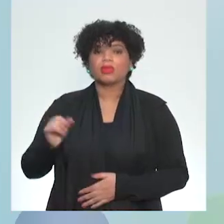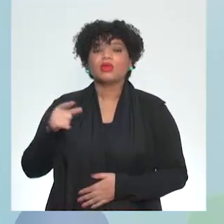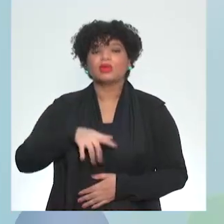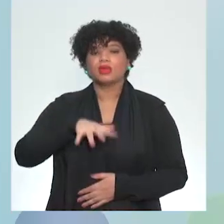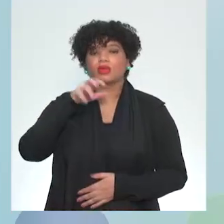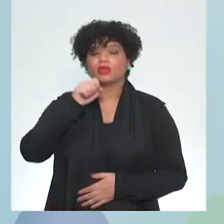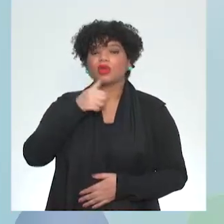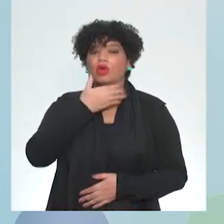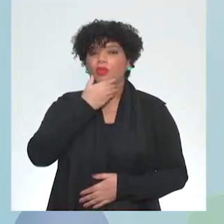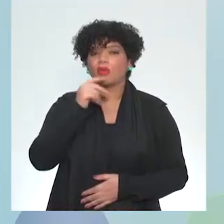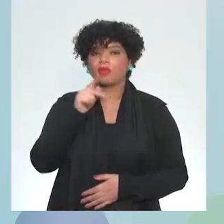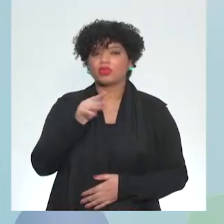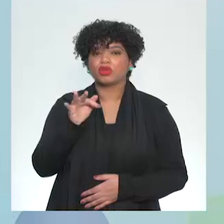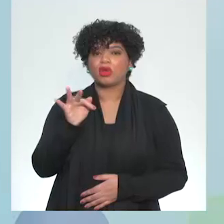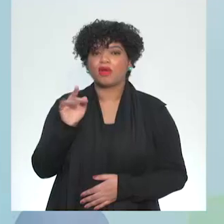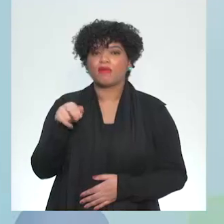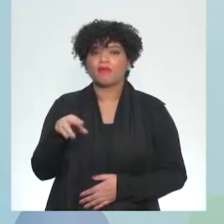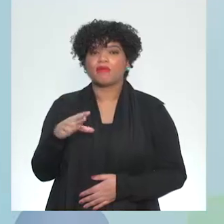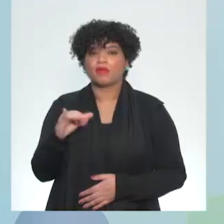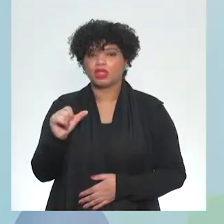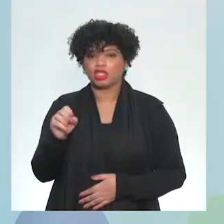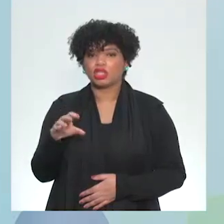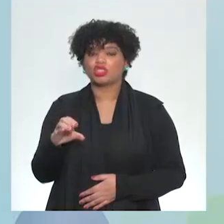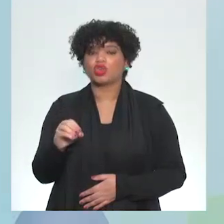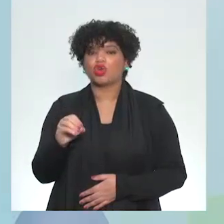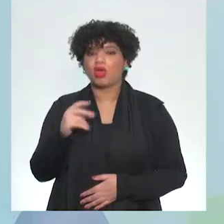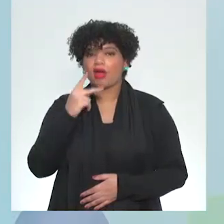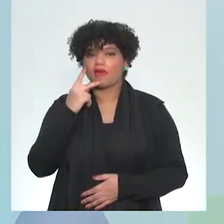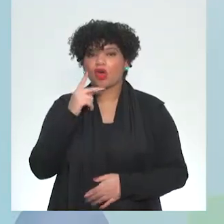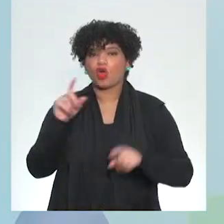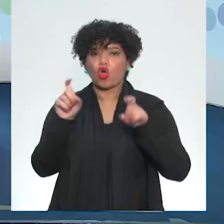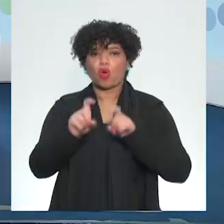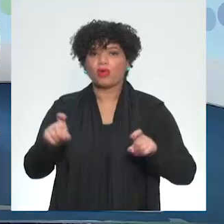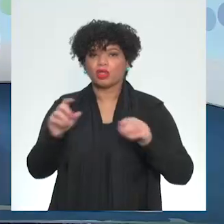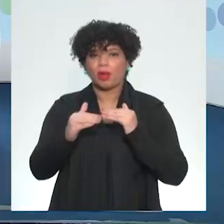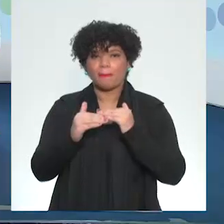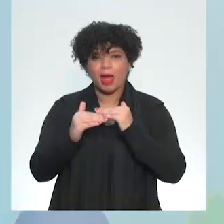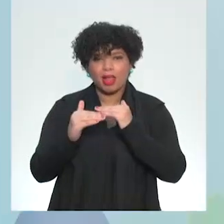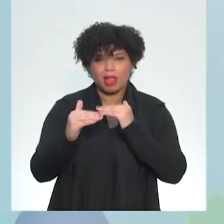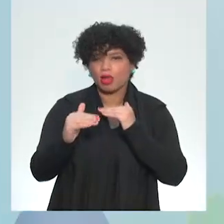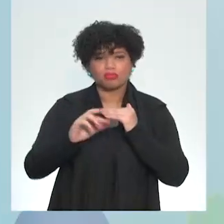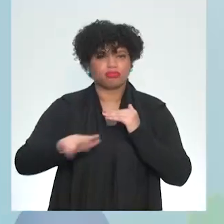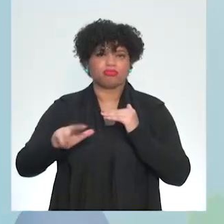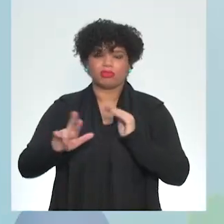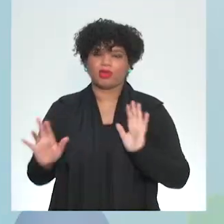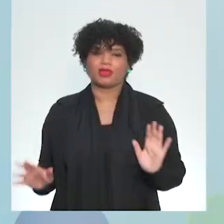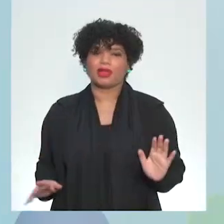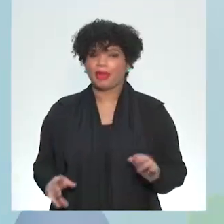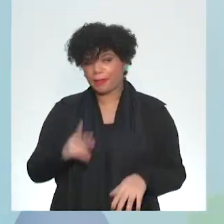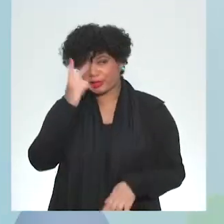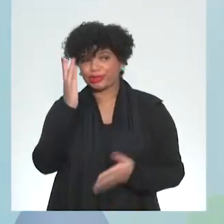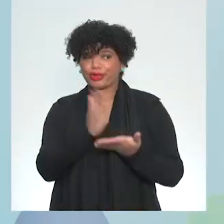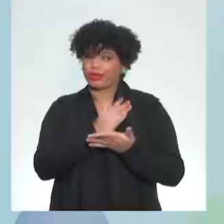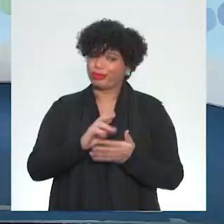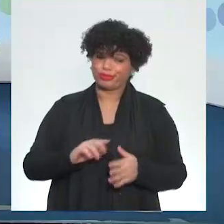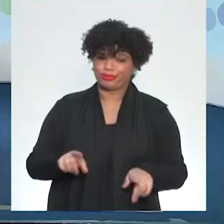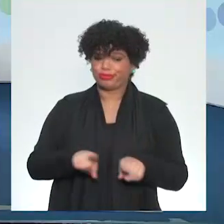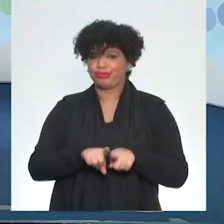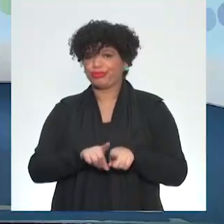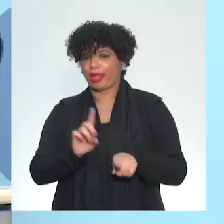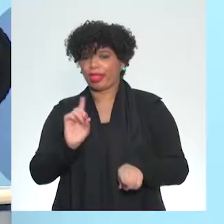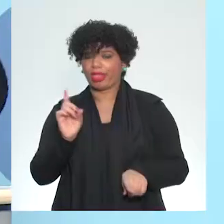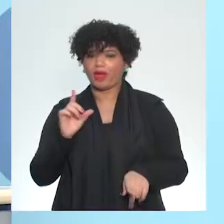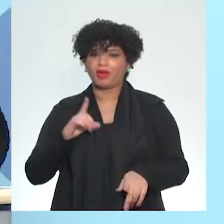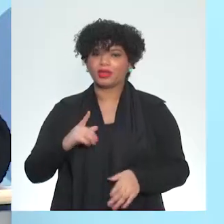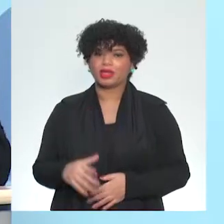Francisco deixou claro, computador não tem bom senso. Nem um pouco. Às vezes, alguns seres humanos também não, mas... O computador tem